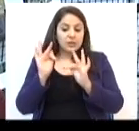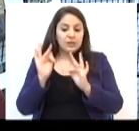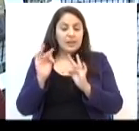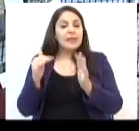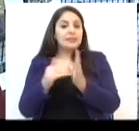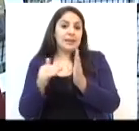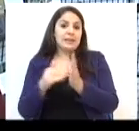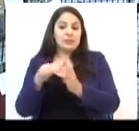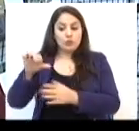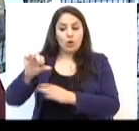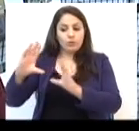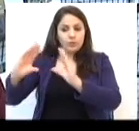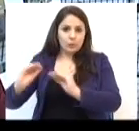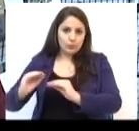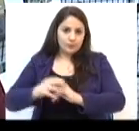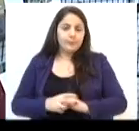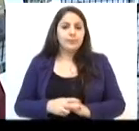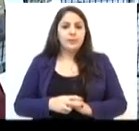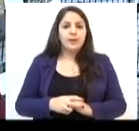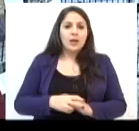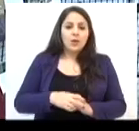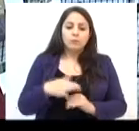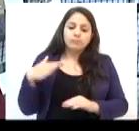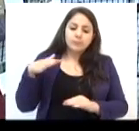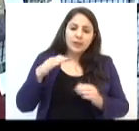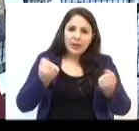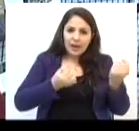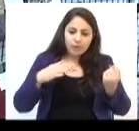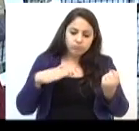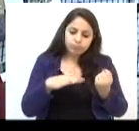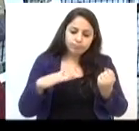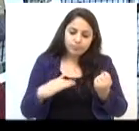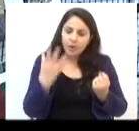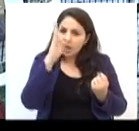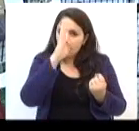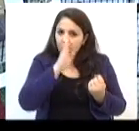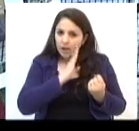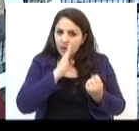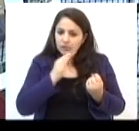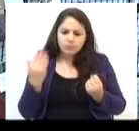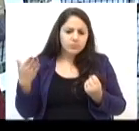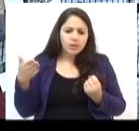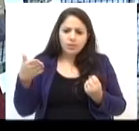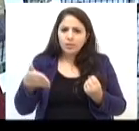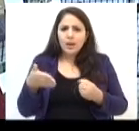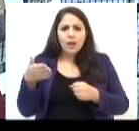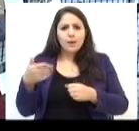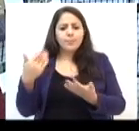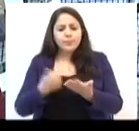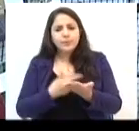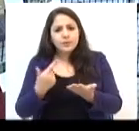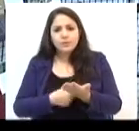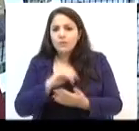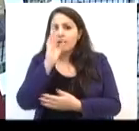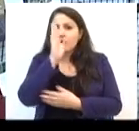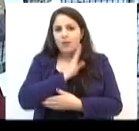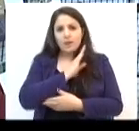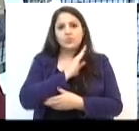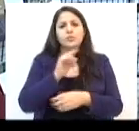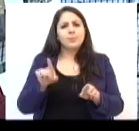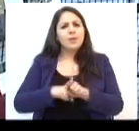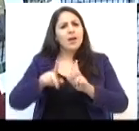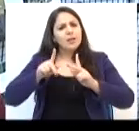nove da noite. Estacionamento é gratuito, a entrada é franca. Então, tem várias atrações e a população tem que vir